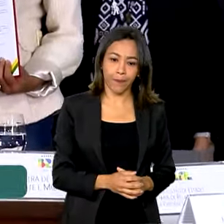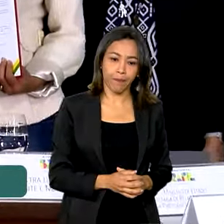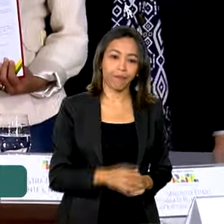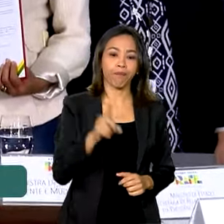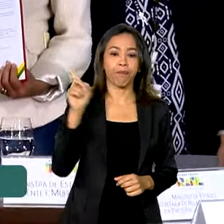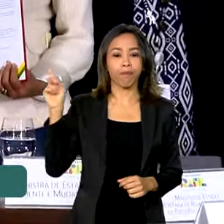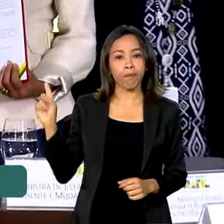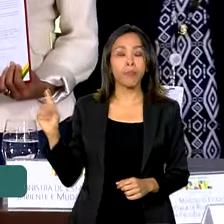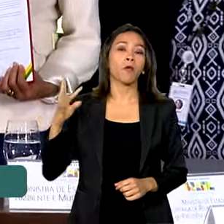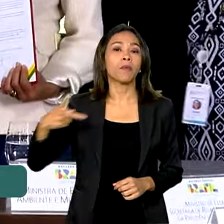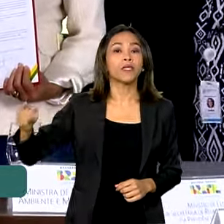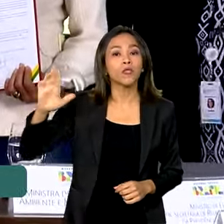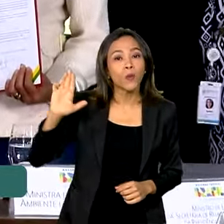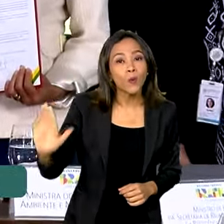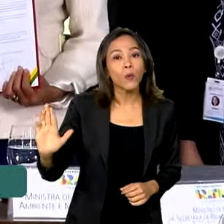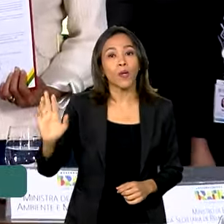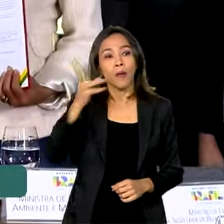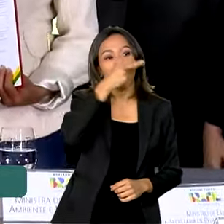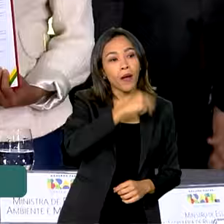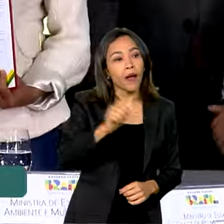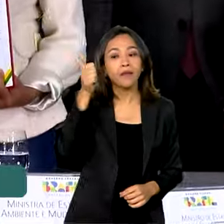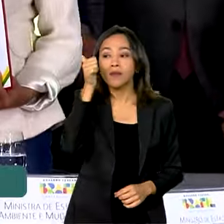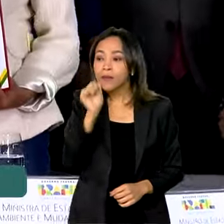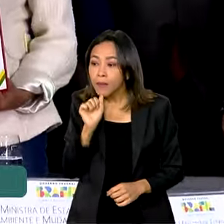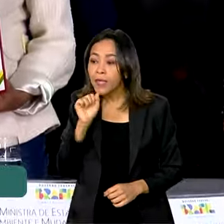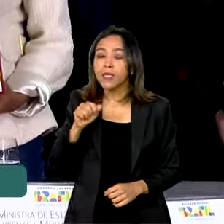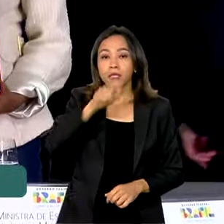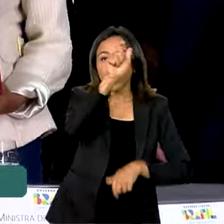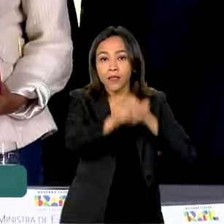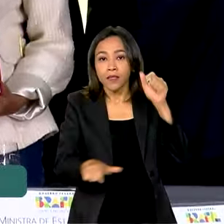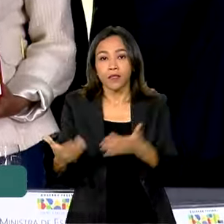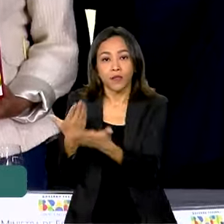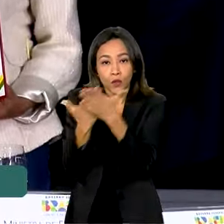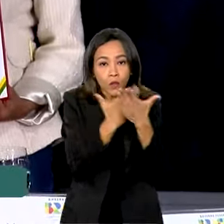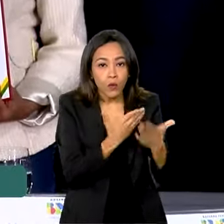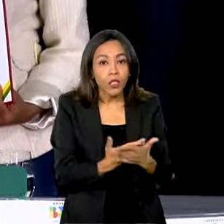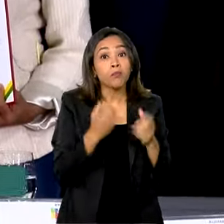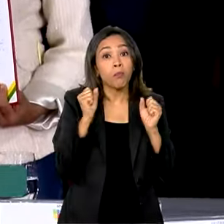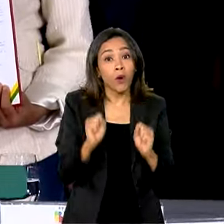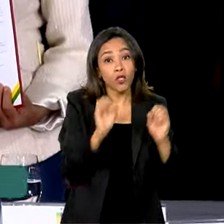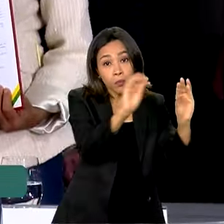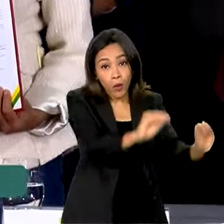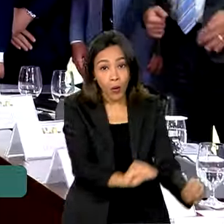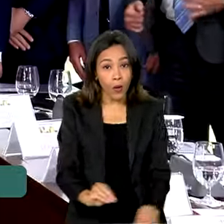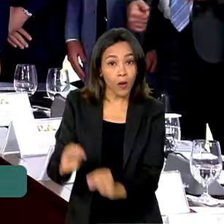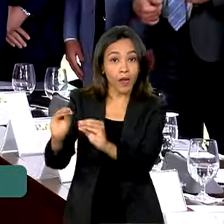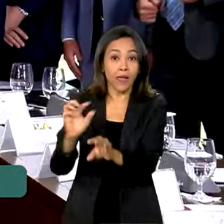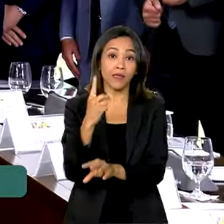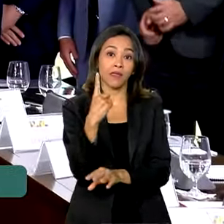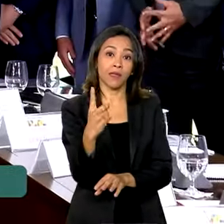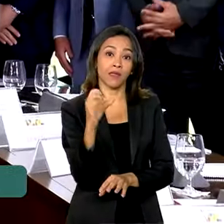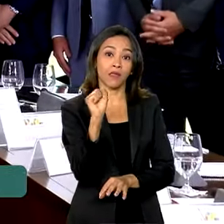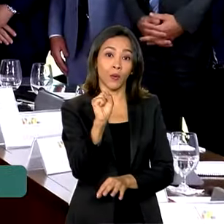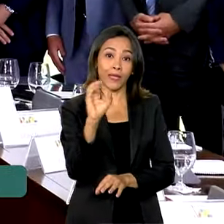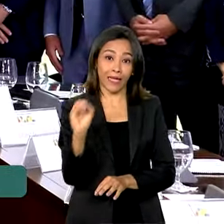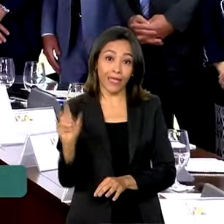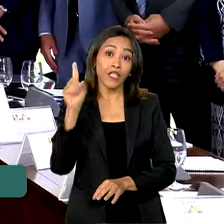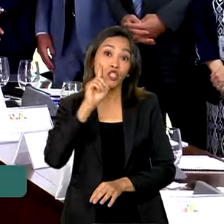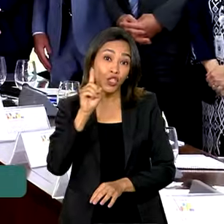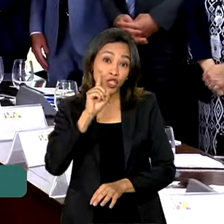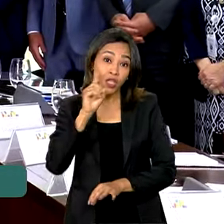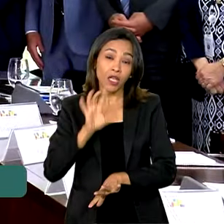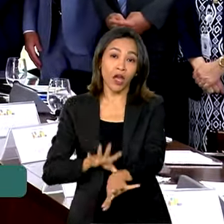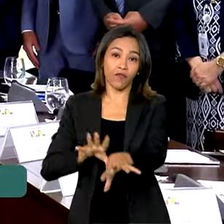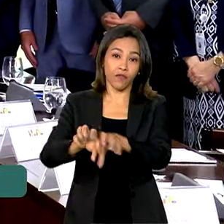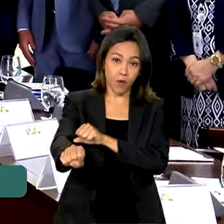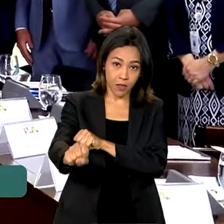sanção do presidente Lula, pais e mães estudantes poderão prorrogar por no mínimo 180 dias a conclusão do curso superior,